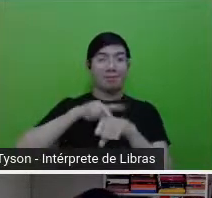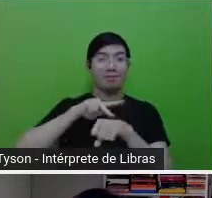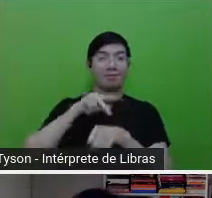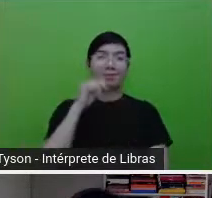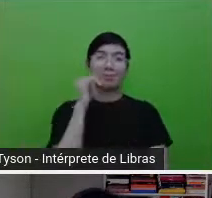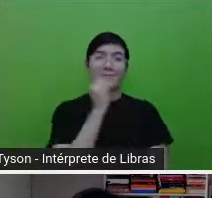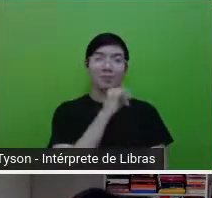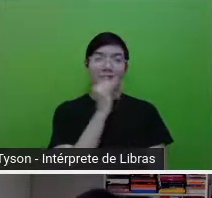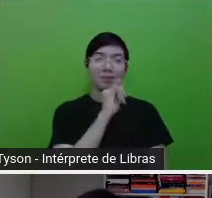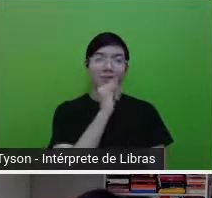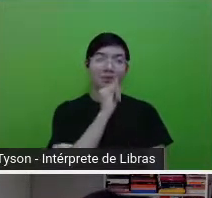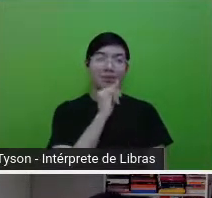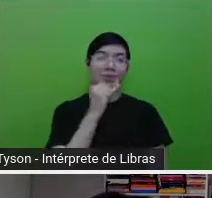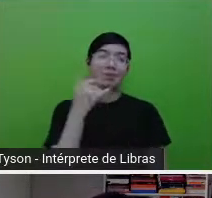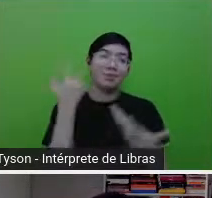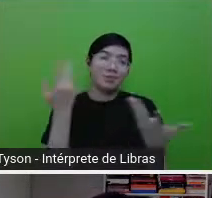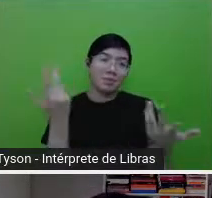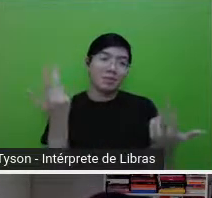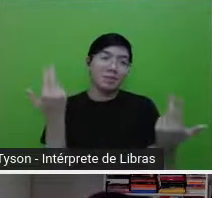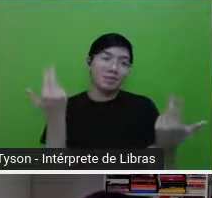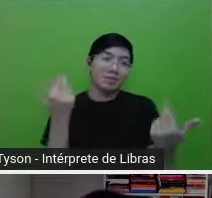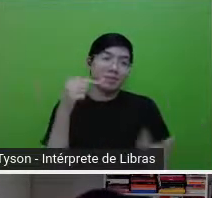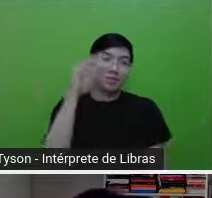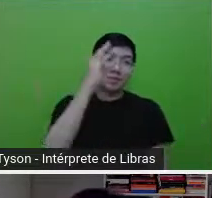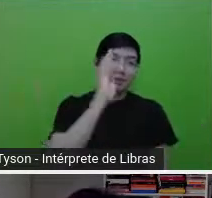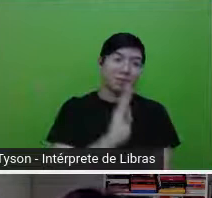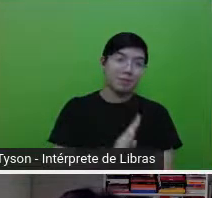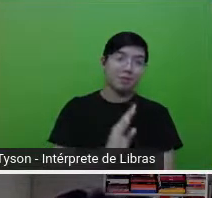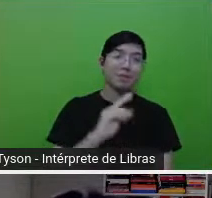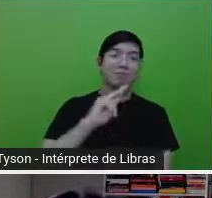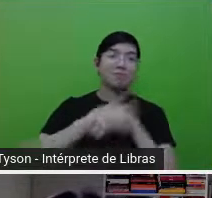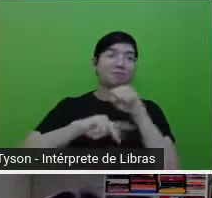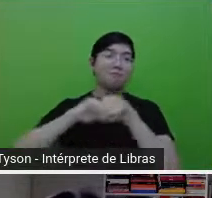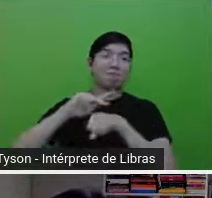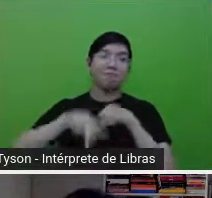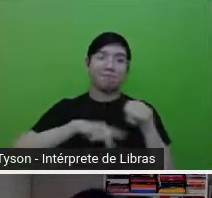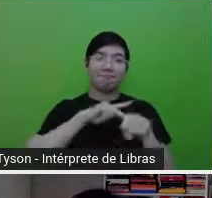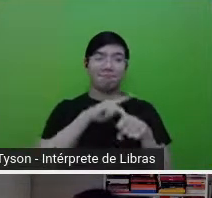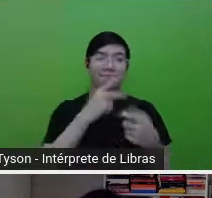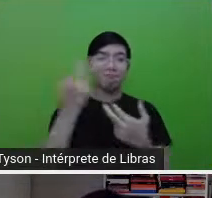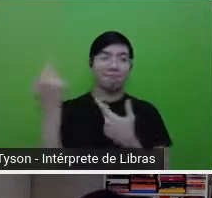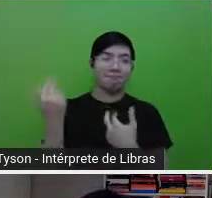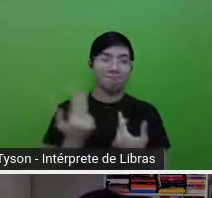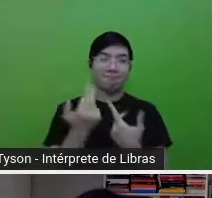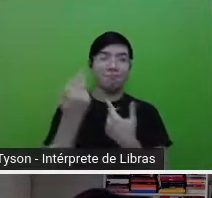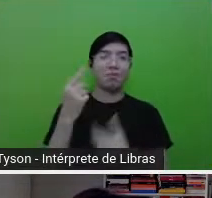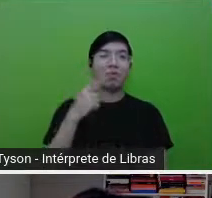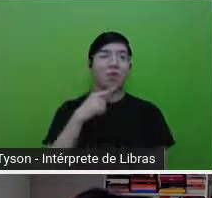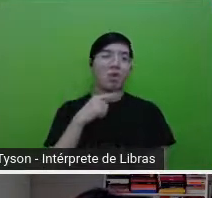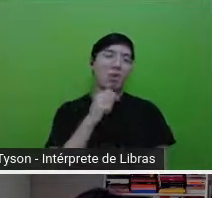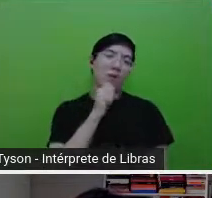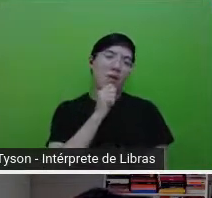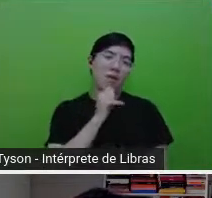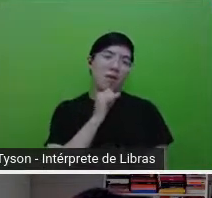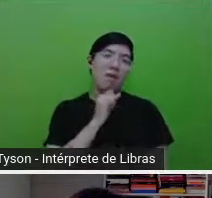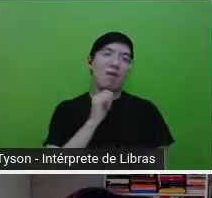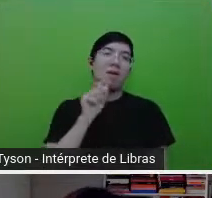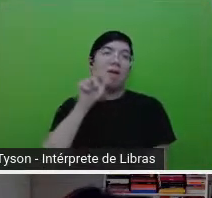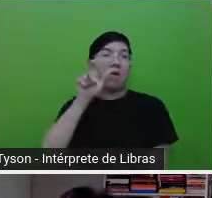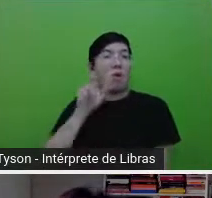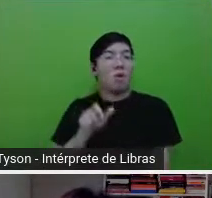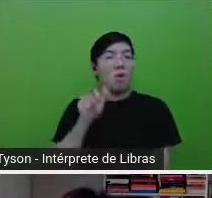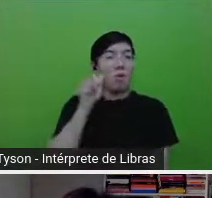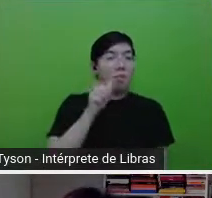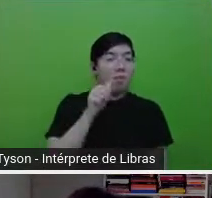no Brasil e no mundo todo. Então, é a história daquela moça que é muito inteligente, que quer estudar,